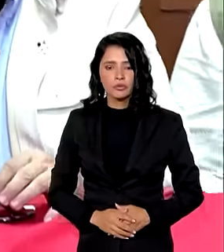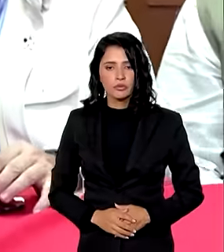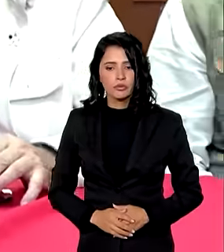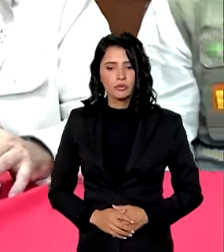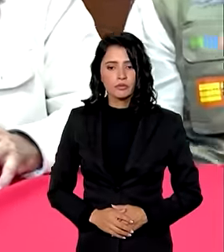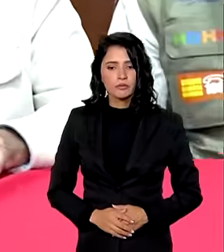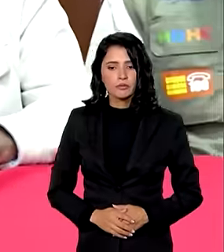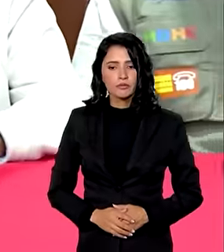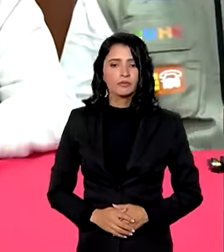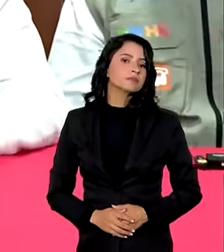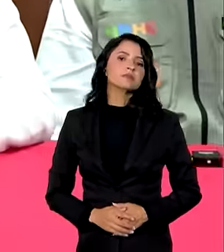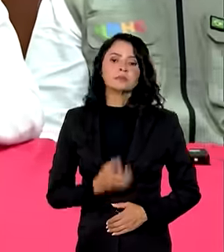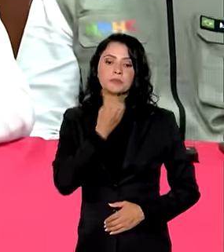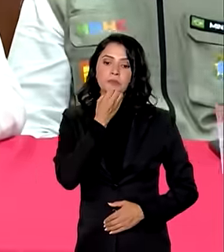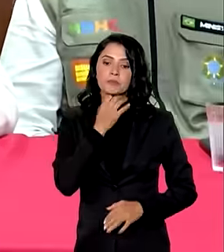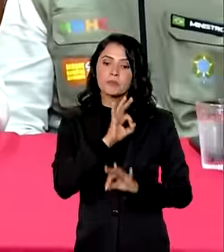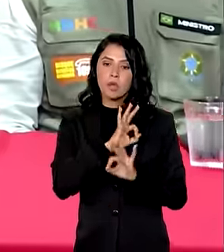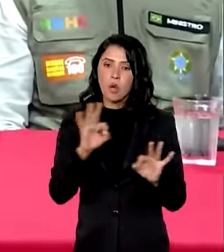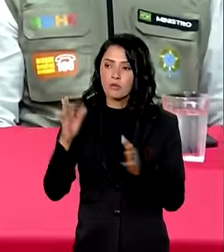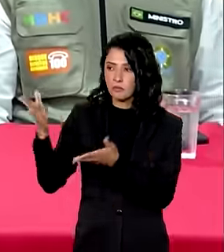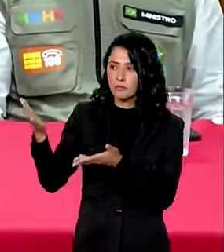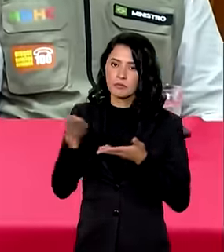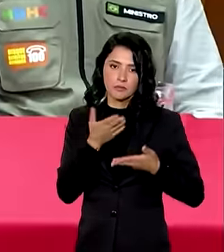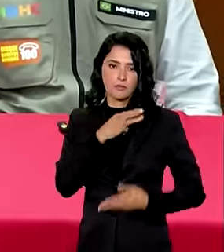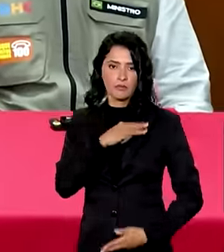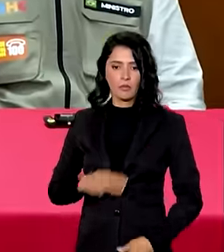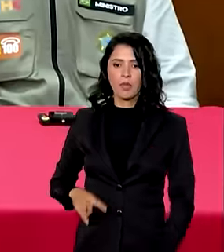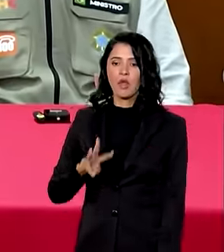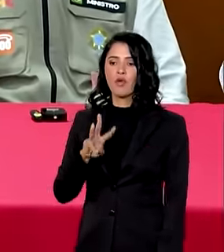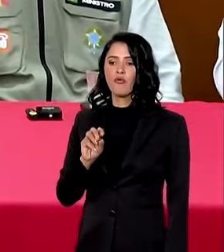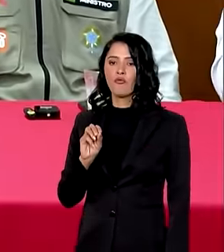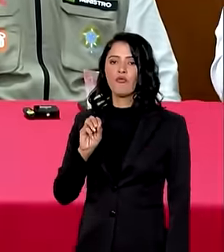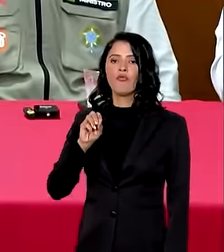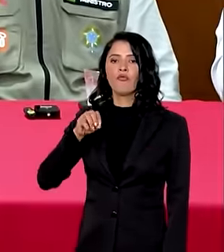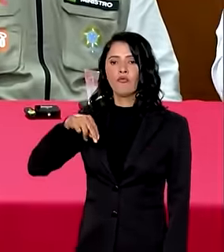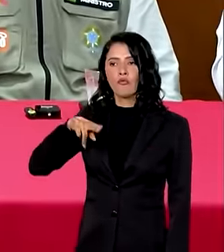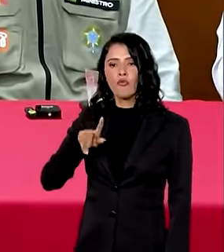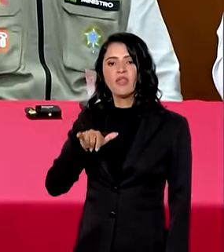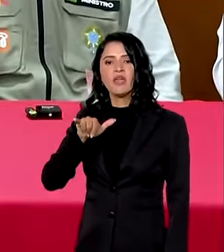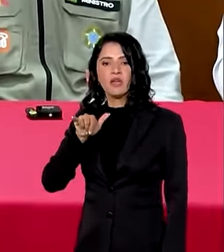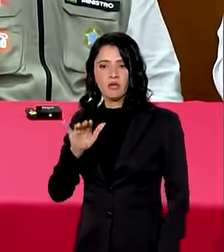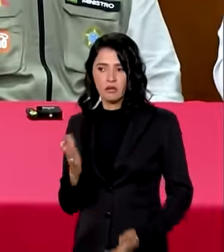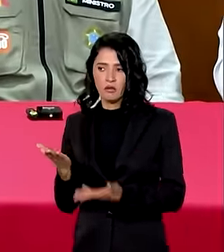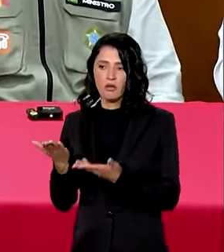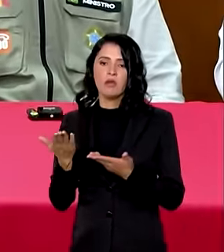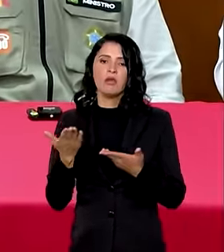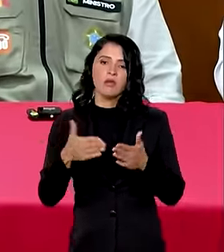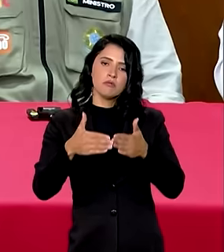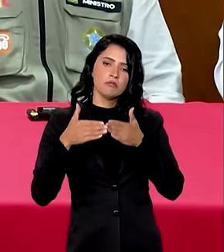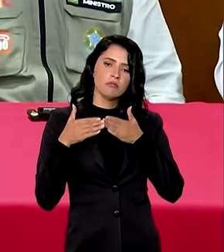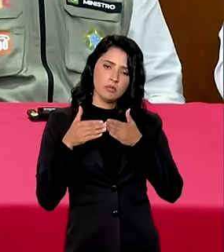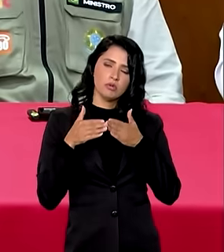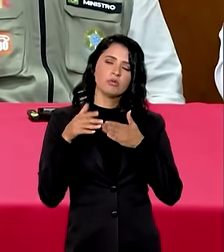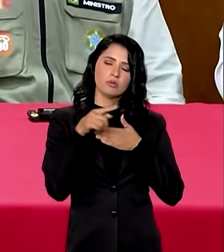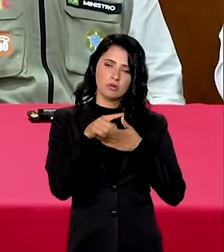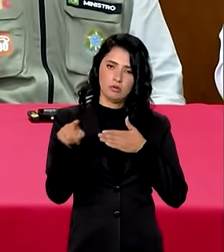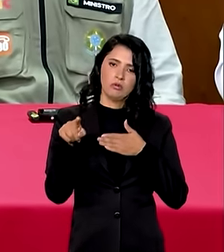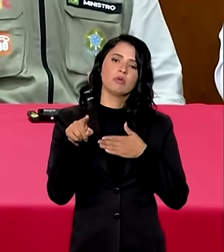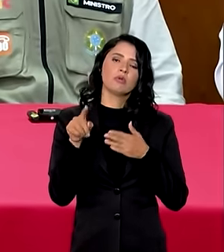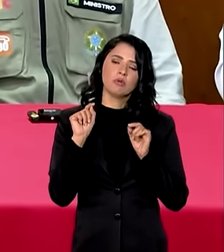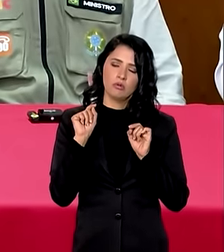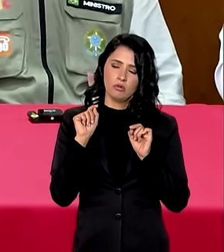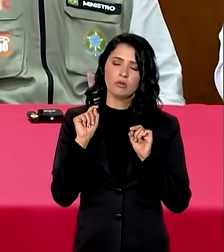Muito bem, eu vou passar a palavra para o Volney e eu quero aqui pedir muito que